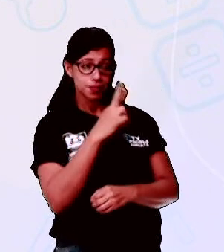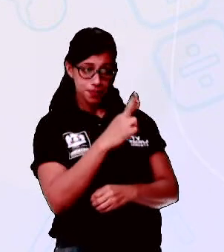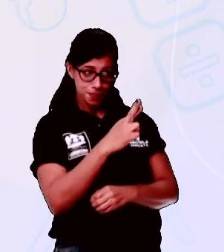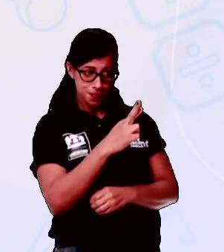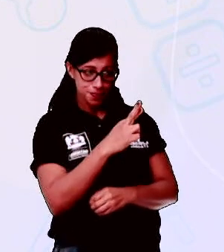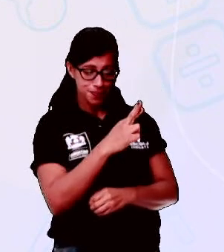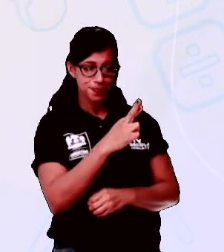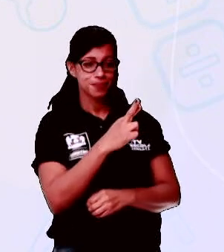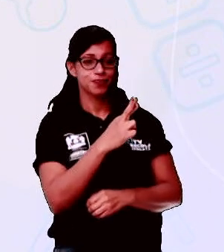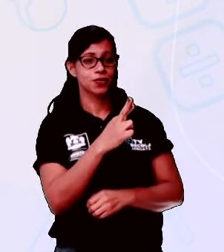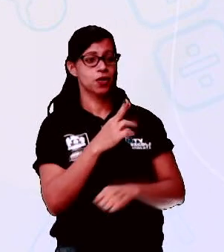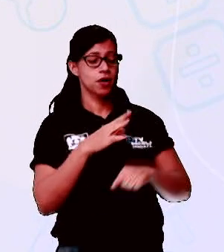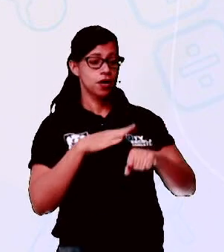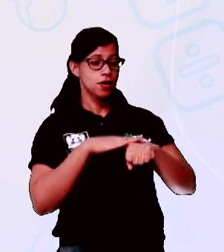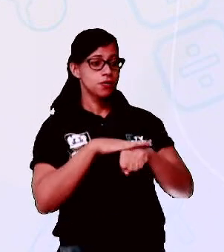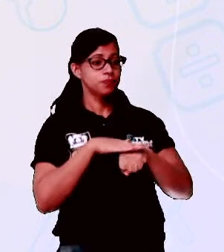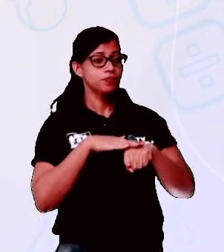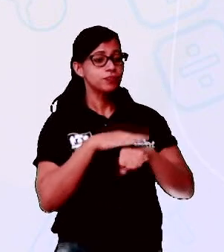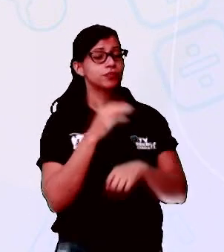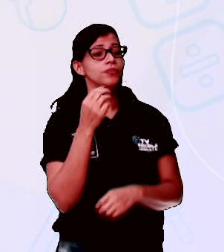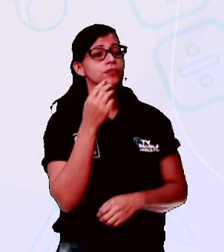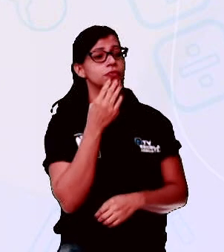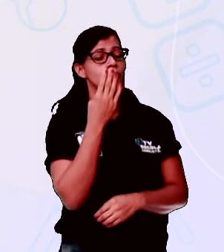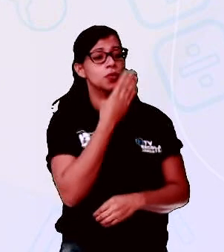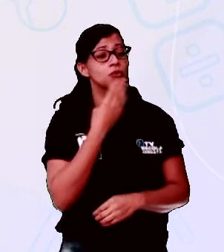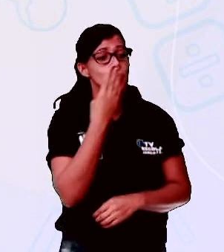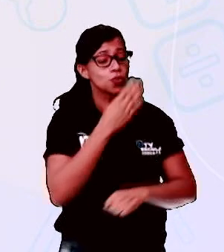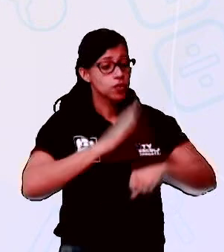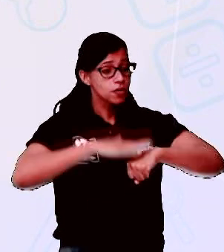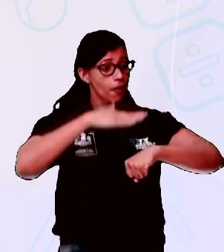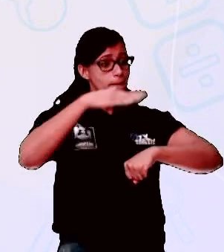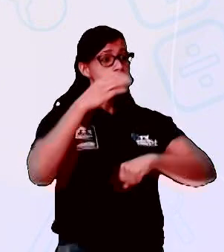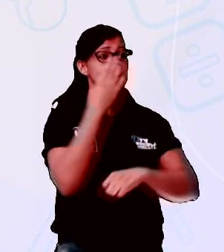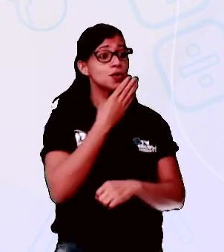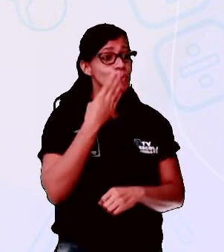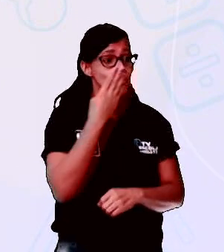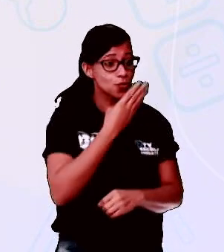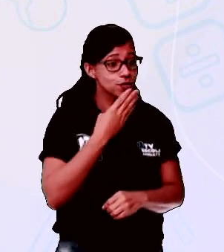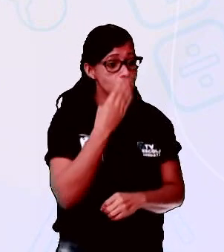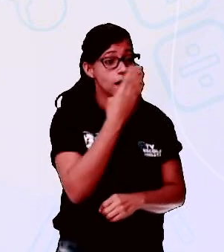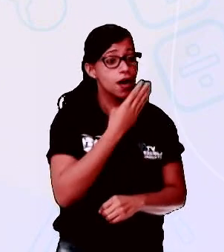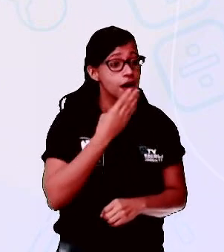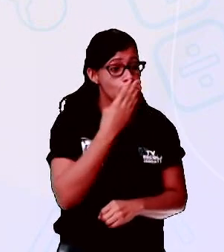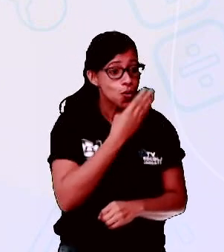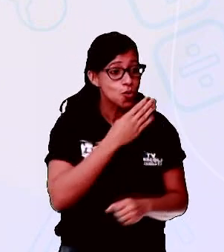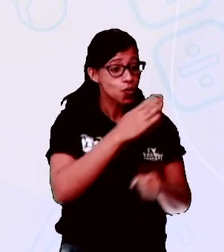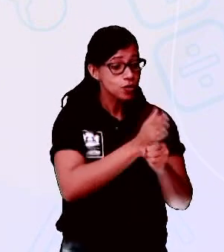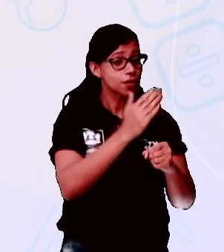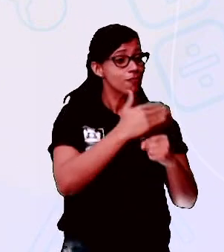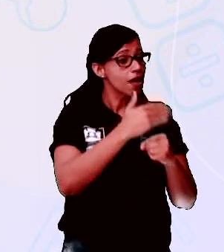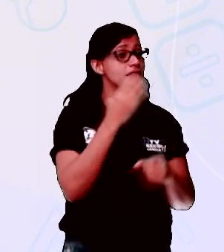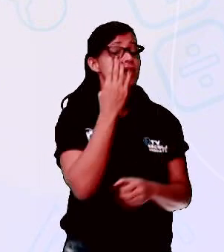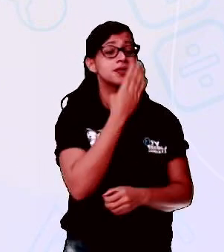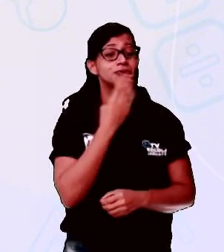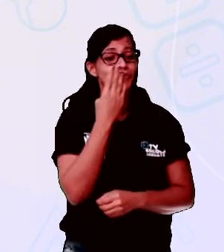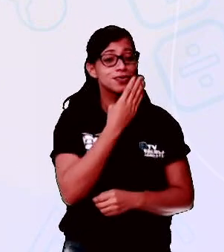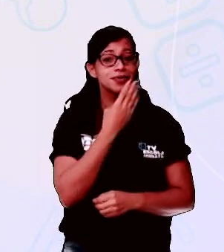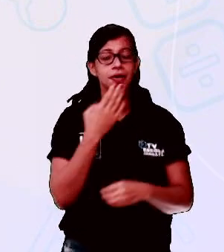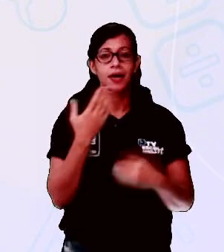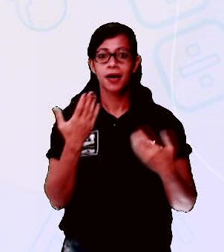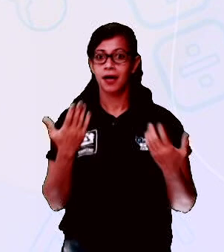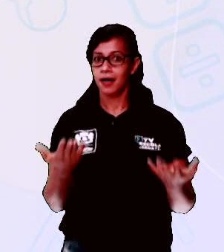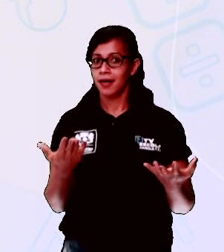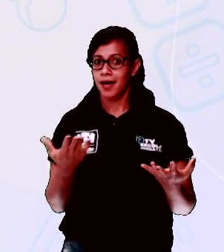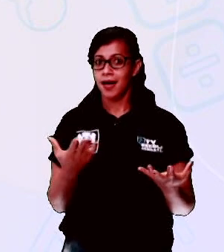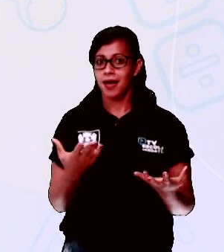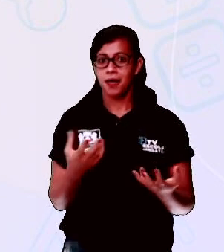doce que o doce mais doce é o doce de batata doce. Gente, quantas vezes nós temos a repetição da